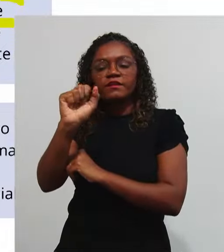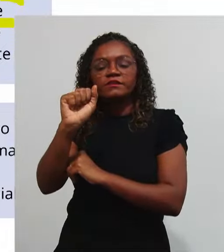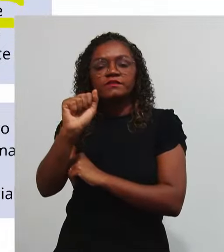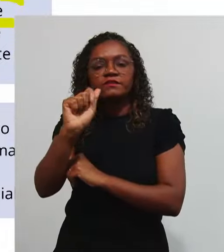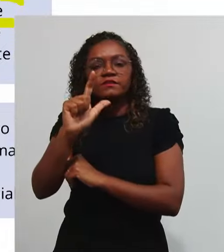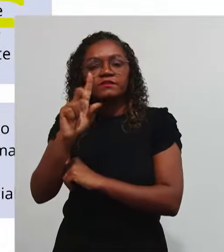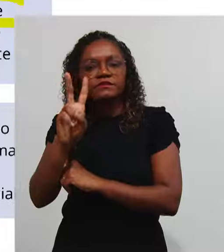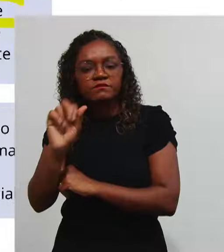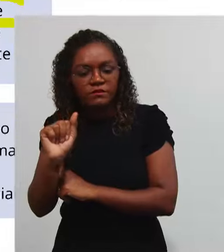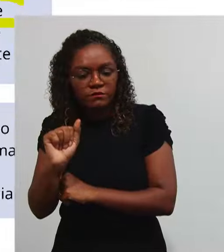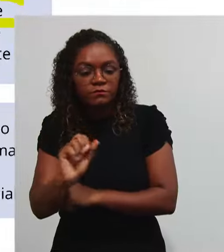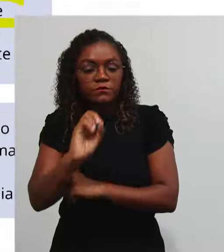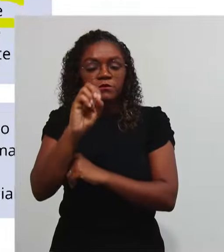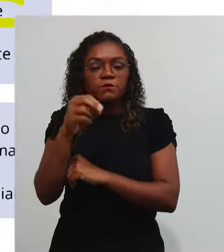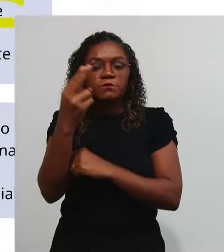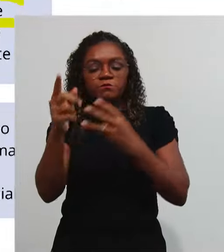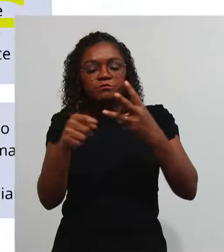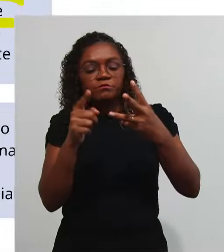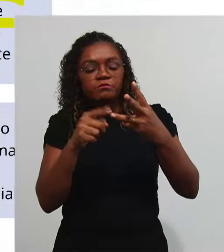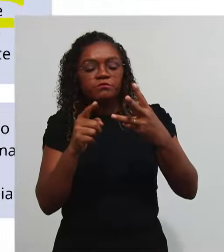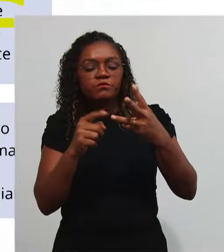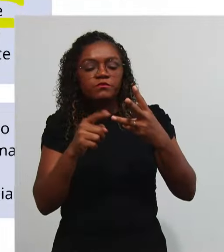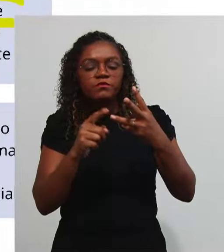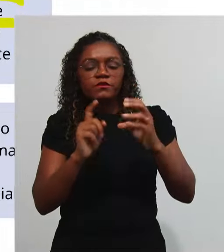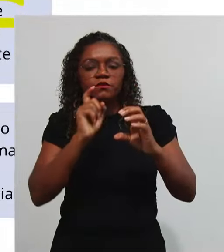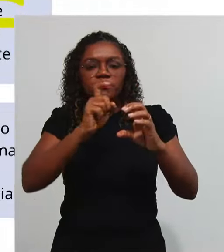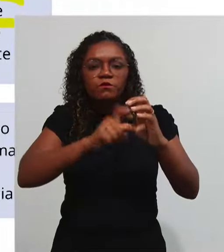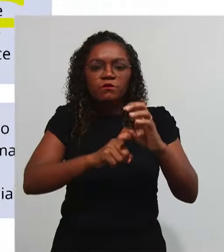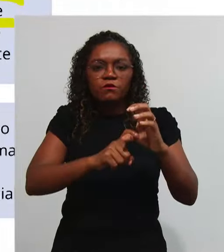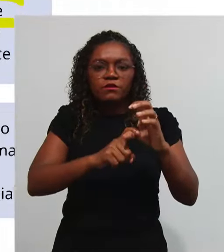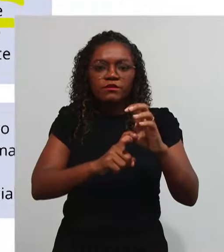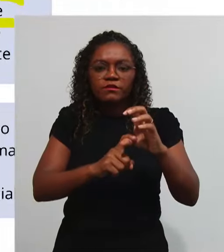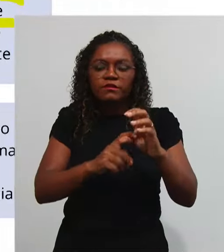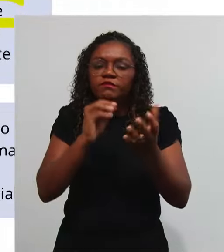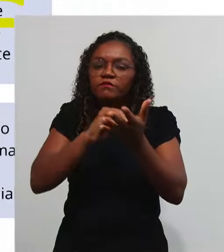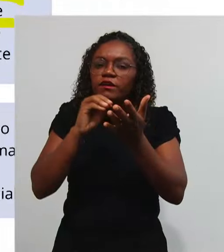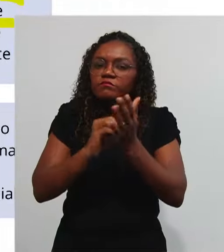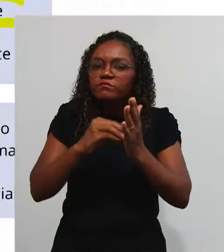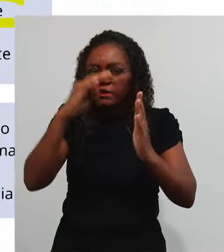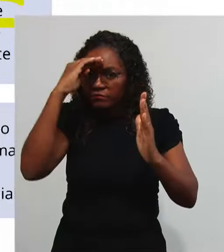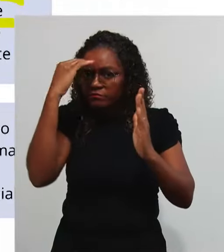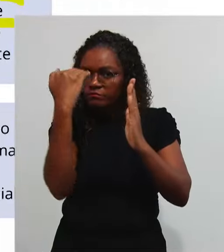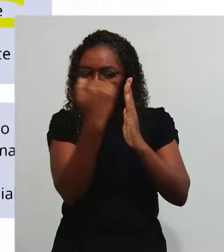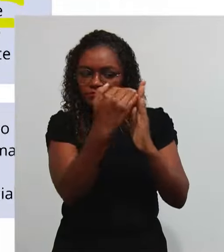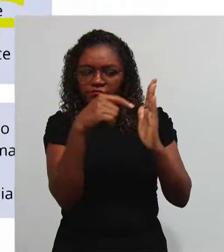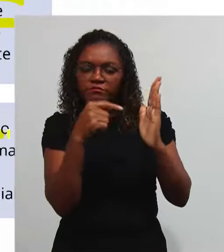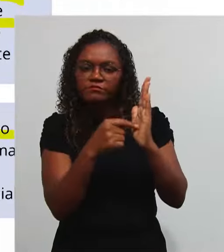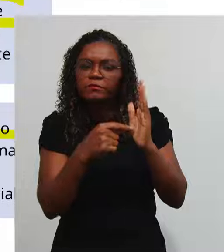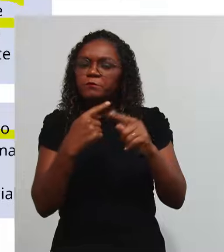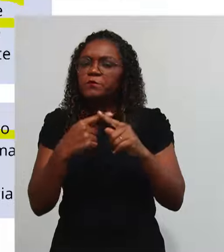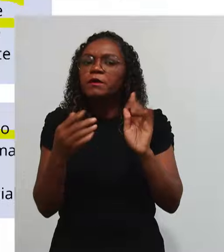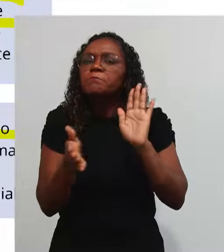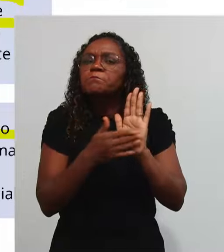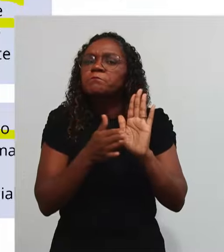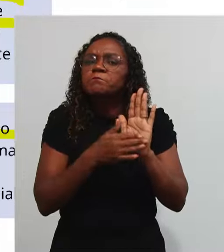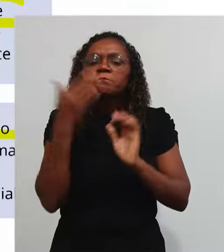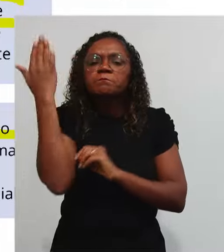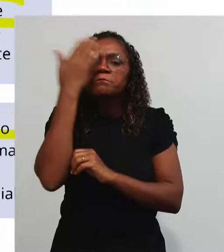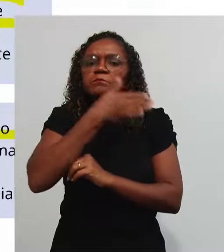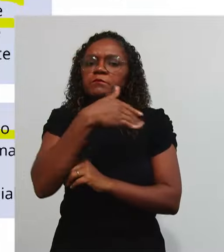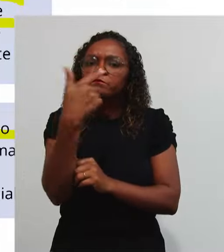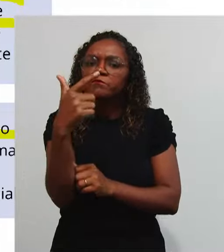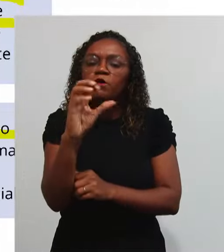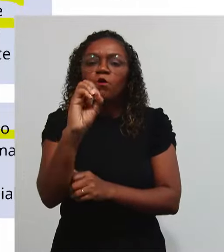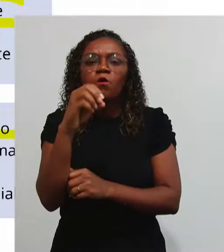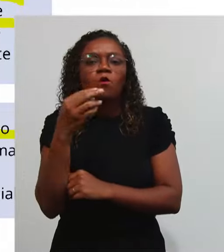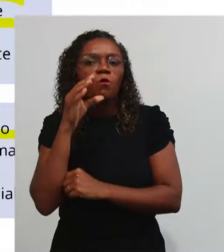caráter De julgamento É aquelas Irregulares Ou seja Quando não há Comprovação Do que houve Ou quando há Uma omissão